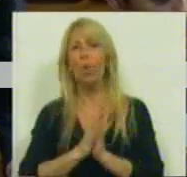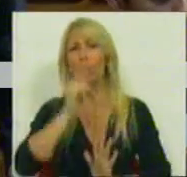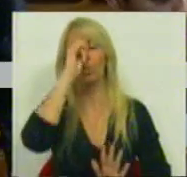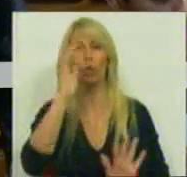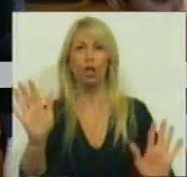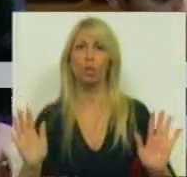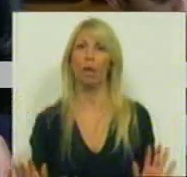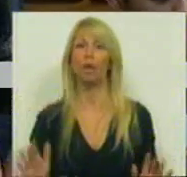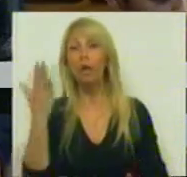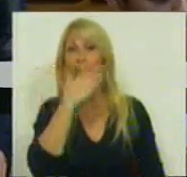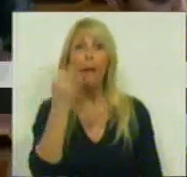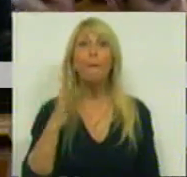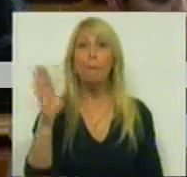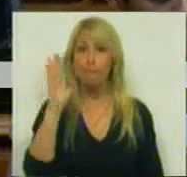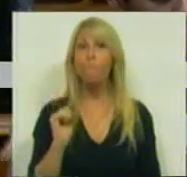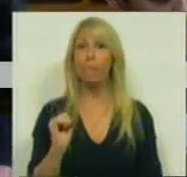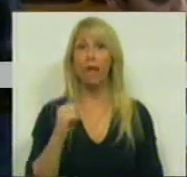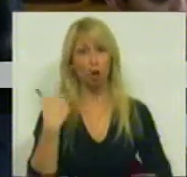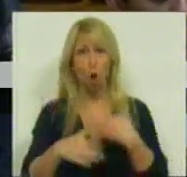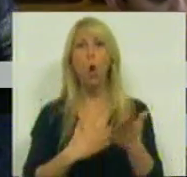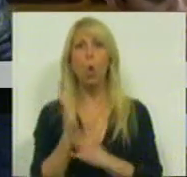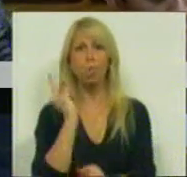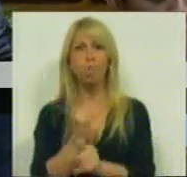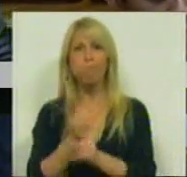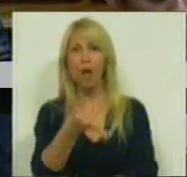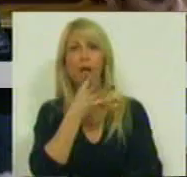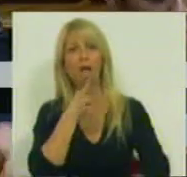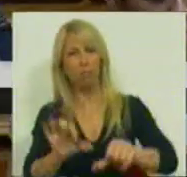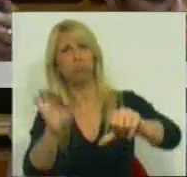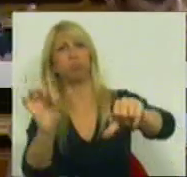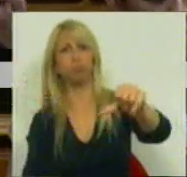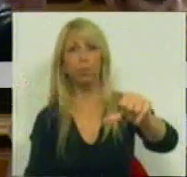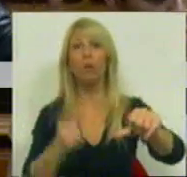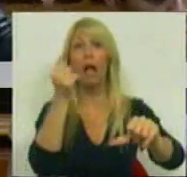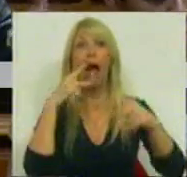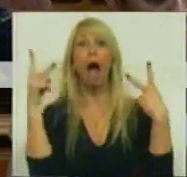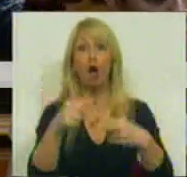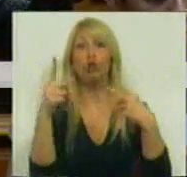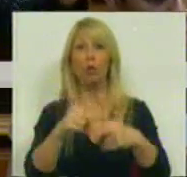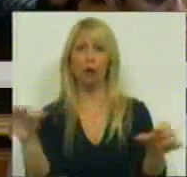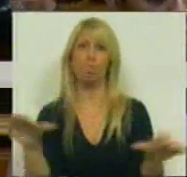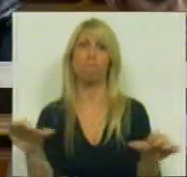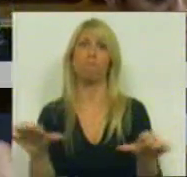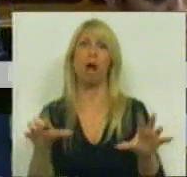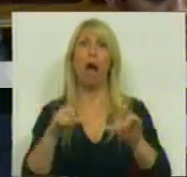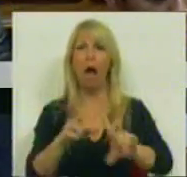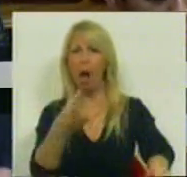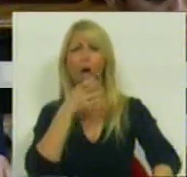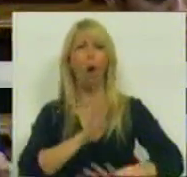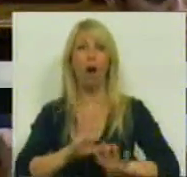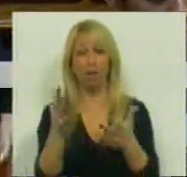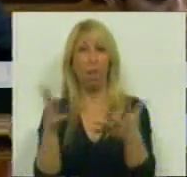é se o PS continua a fazer o discurso de que há uma austeridade má e perversa que é da maioria,